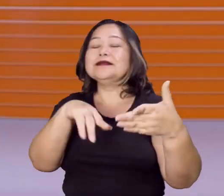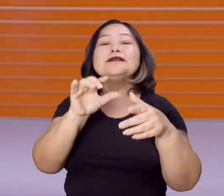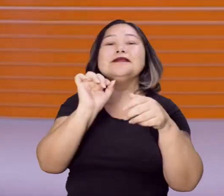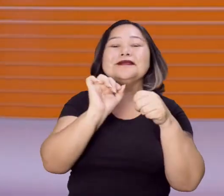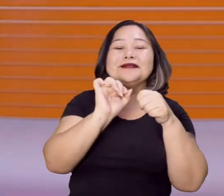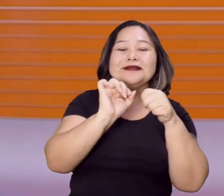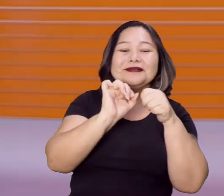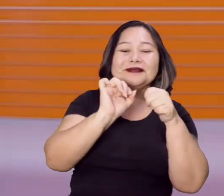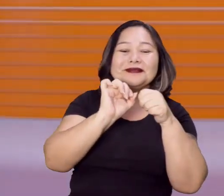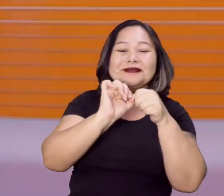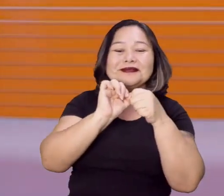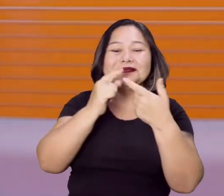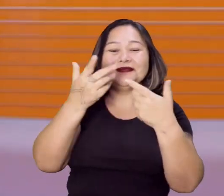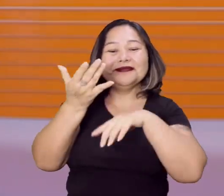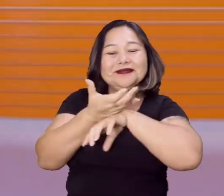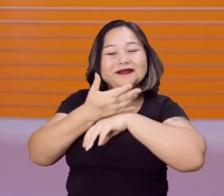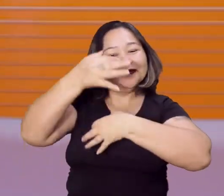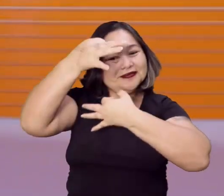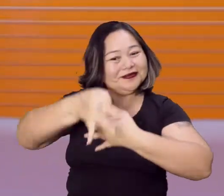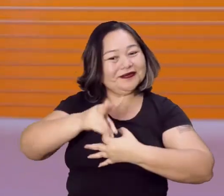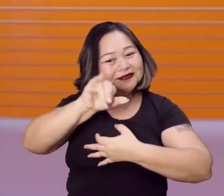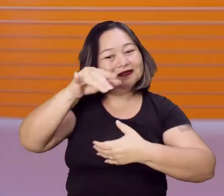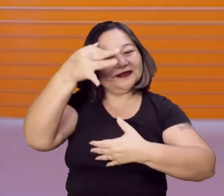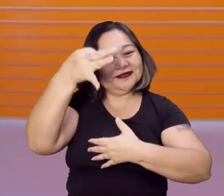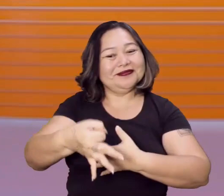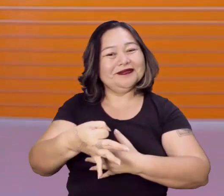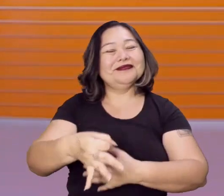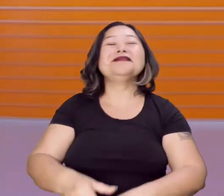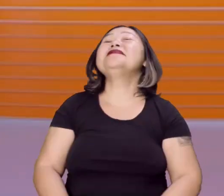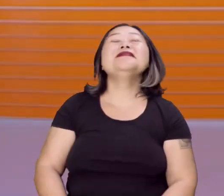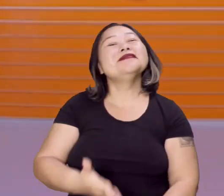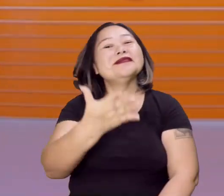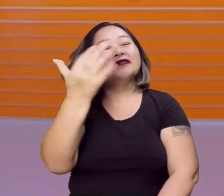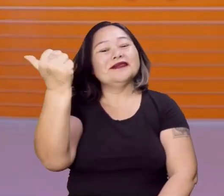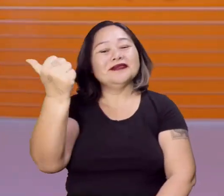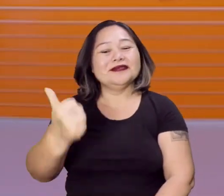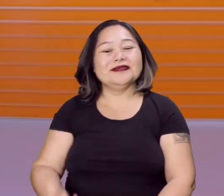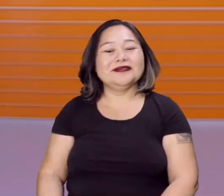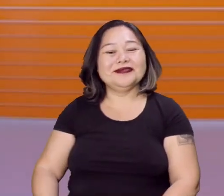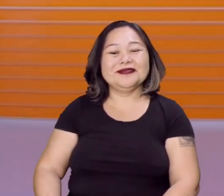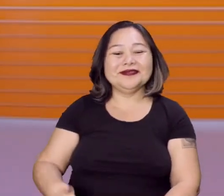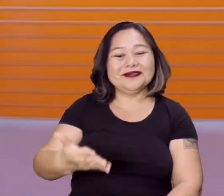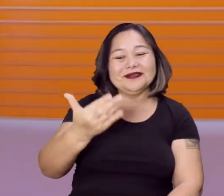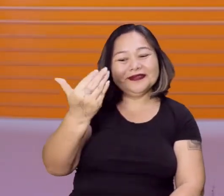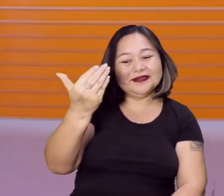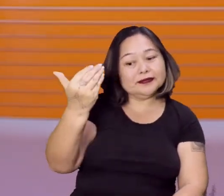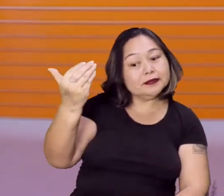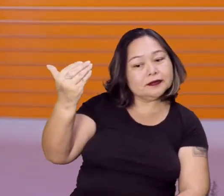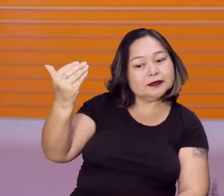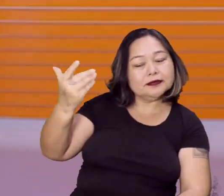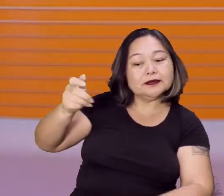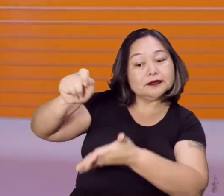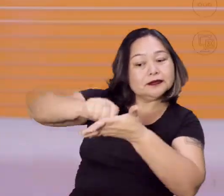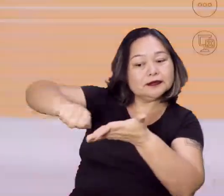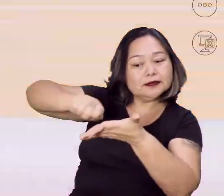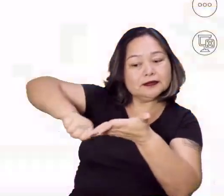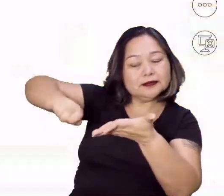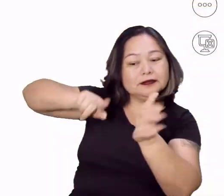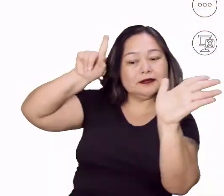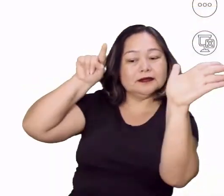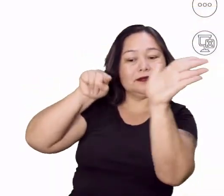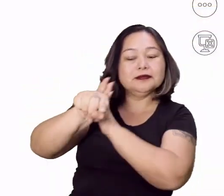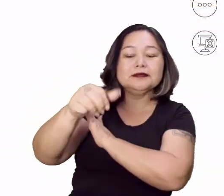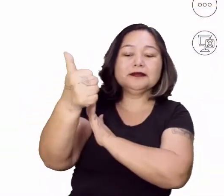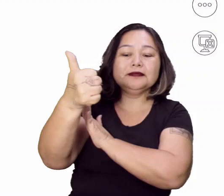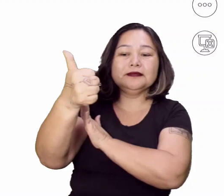essa disciplina dar certo. E vai dar certo, tenho certeza. Vamos lá? Vamos aqui, então, para a nossa correção da primeira